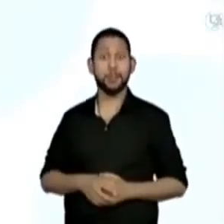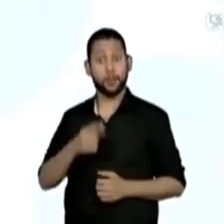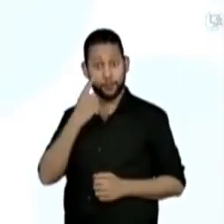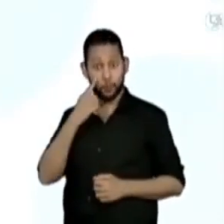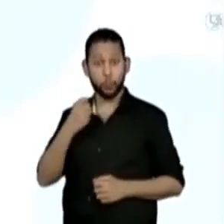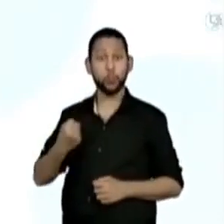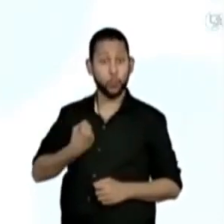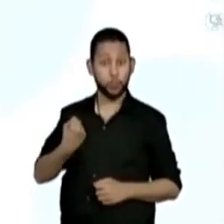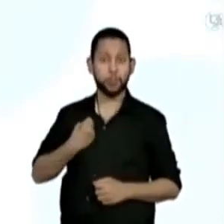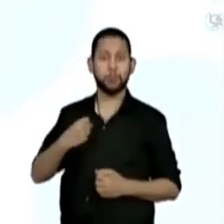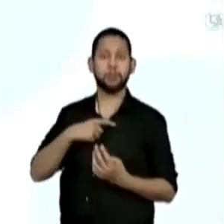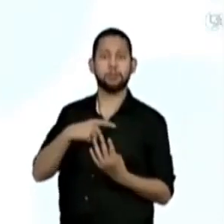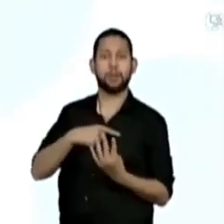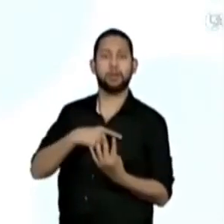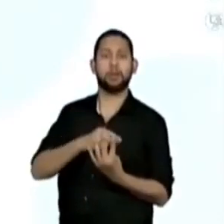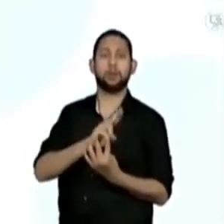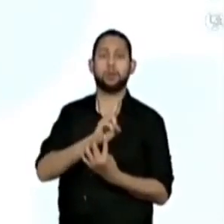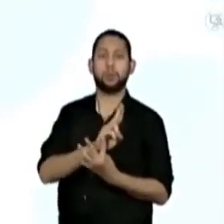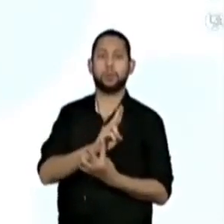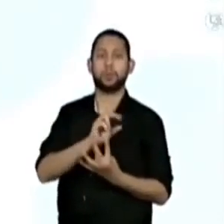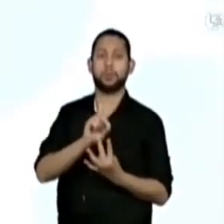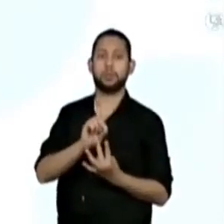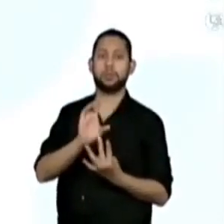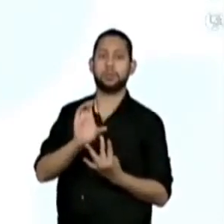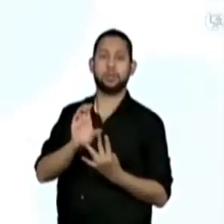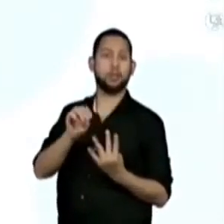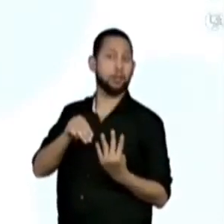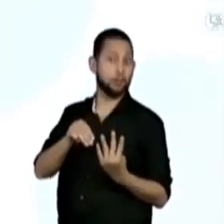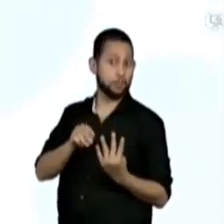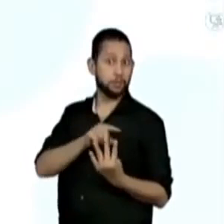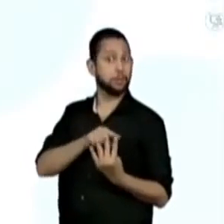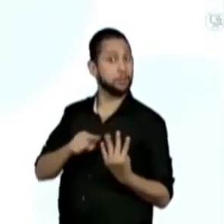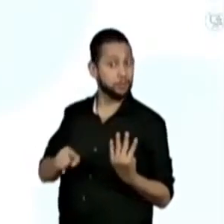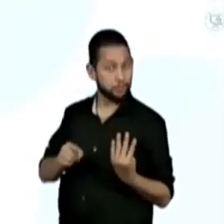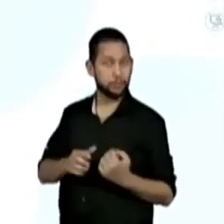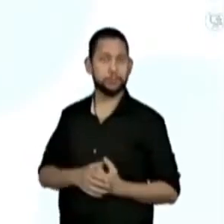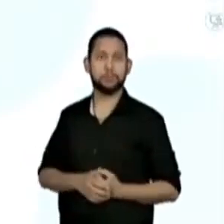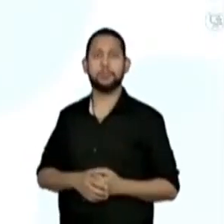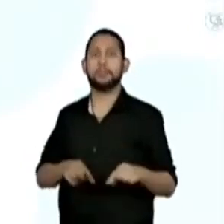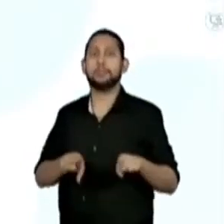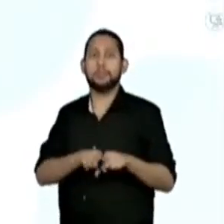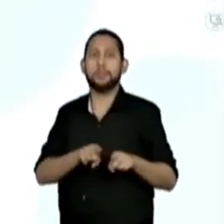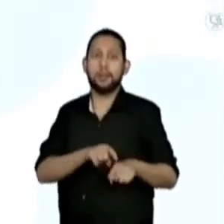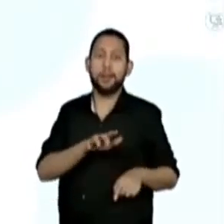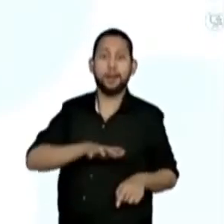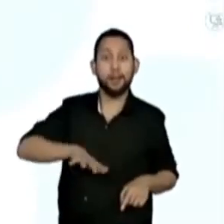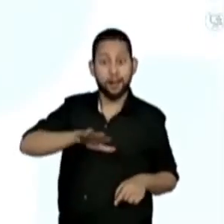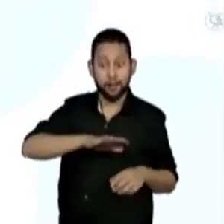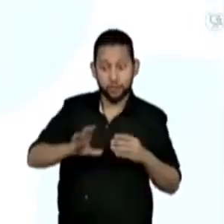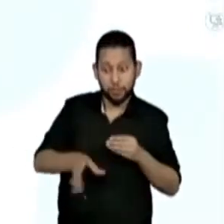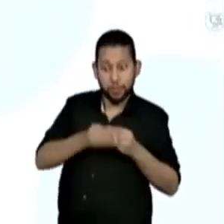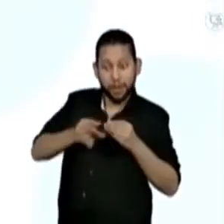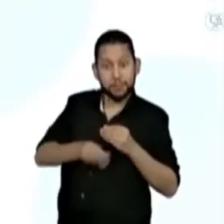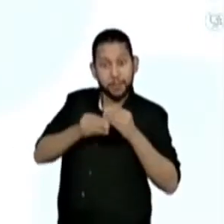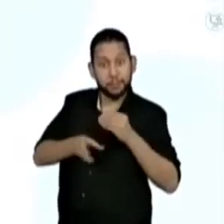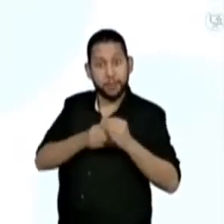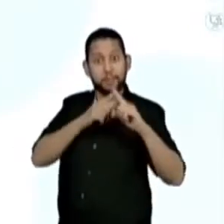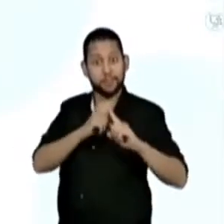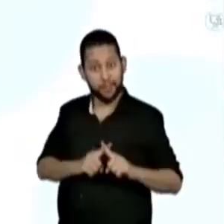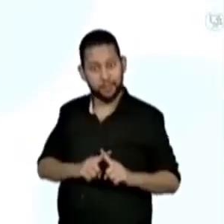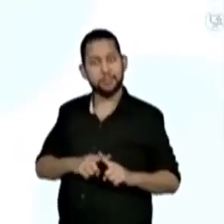ordens. E realizamos a resolução de problemas também do campo aditivo.